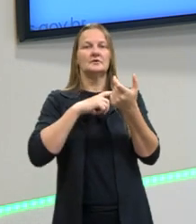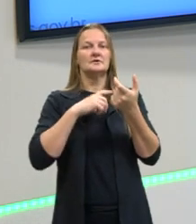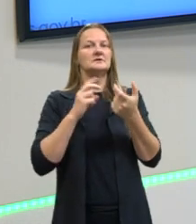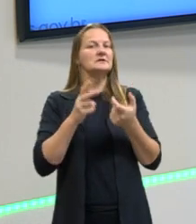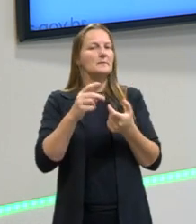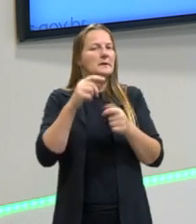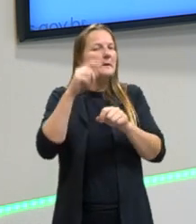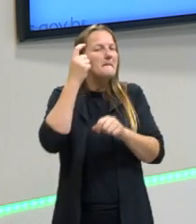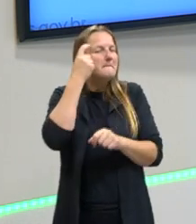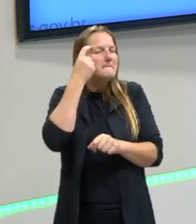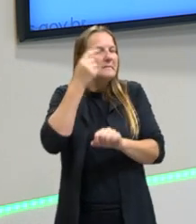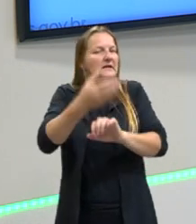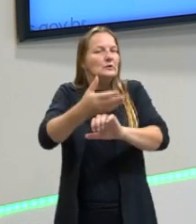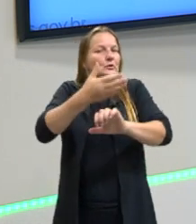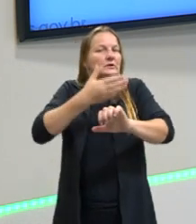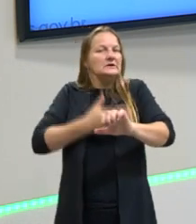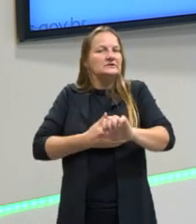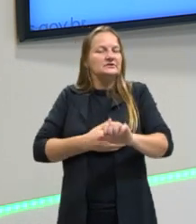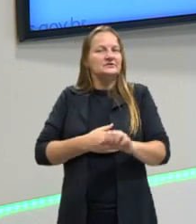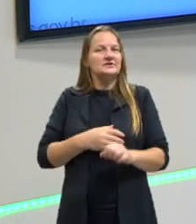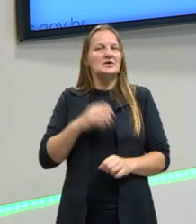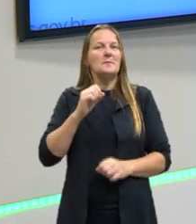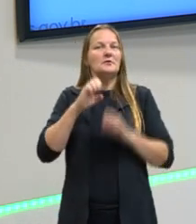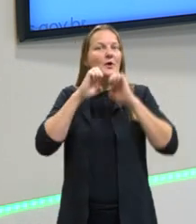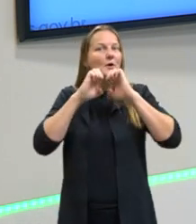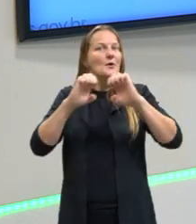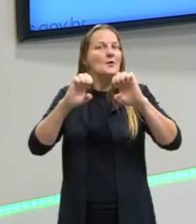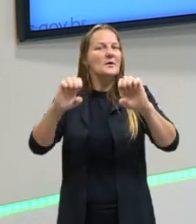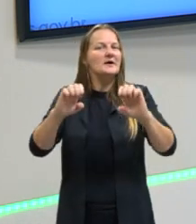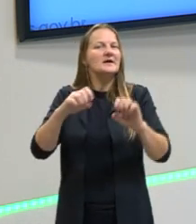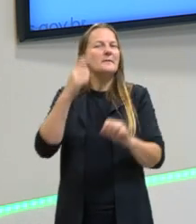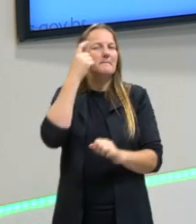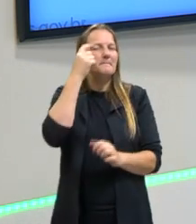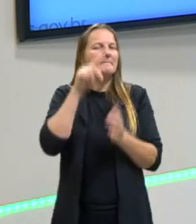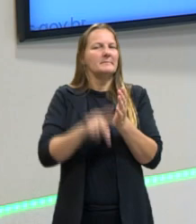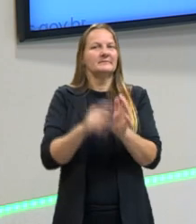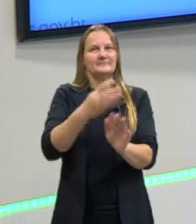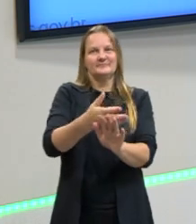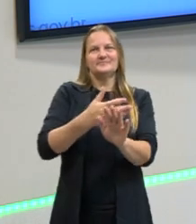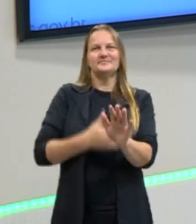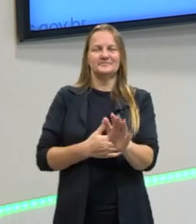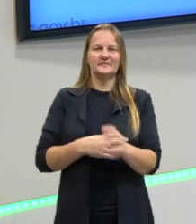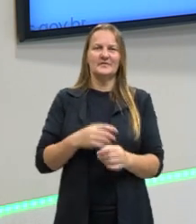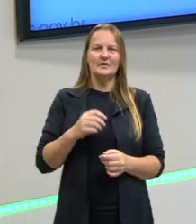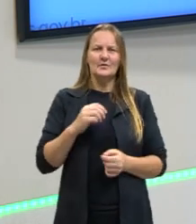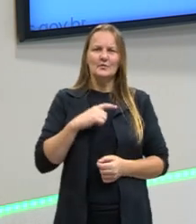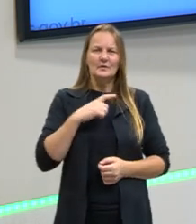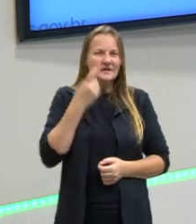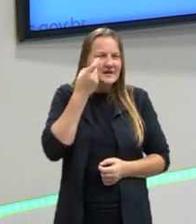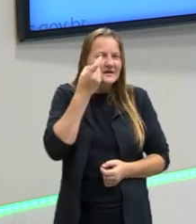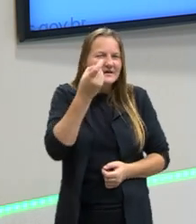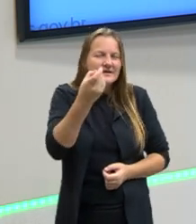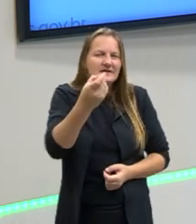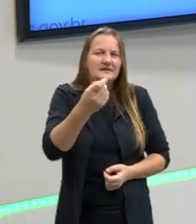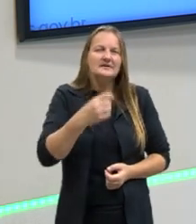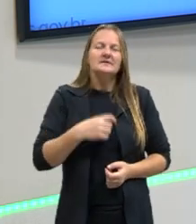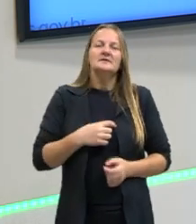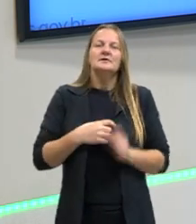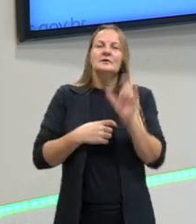pensado. O enunciador sempre vai pensar. E uma coisa interessante é o duplo sentido vai aparecer